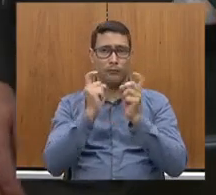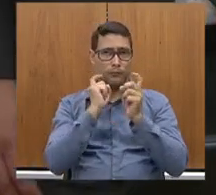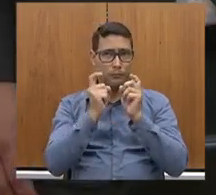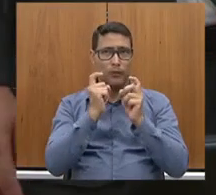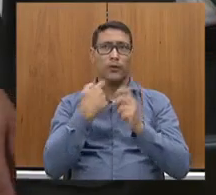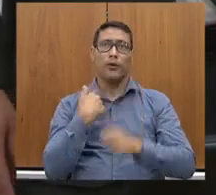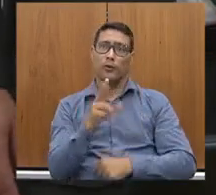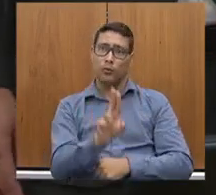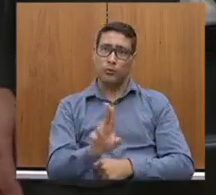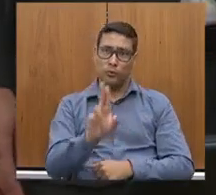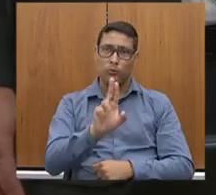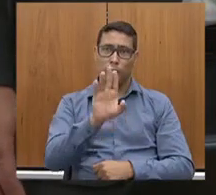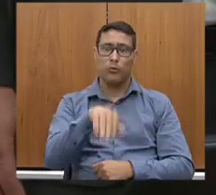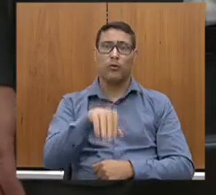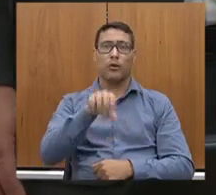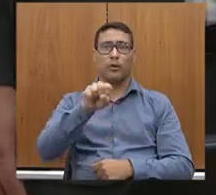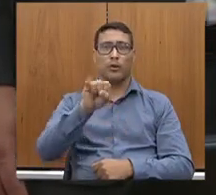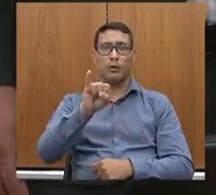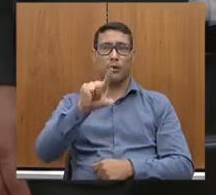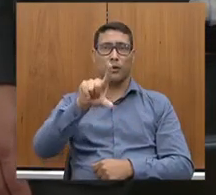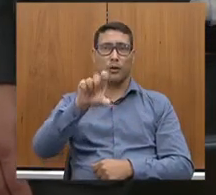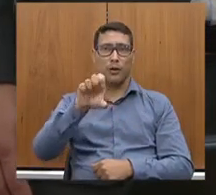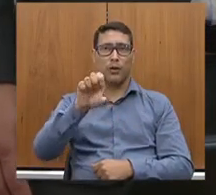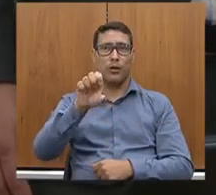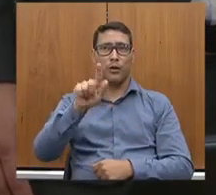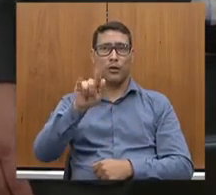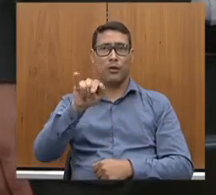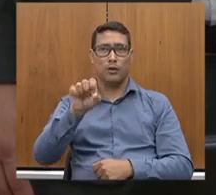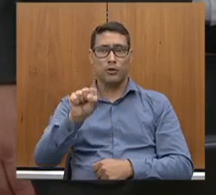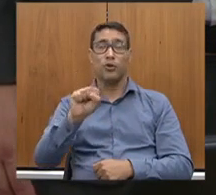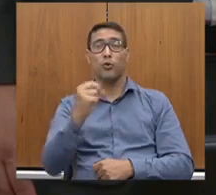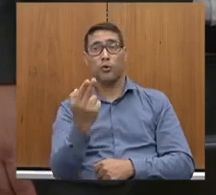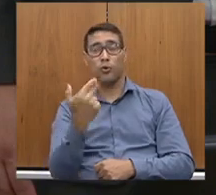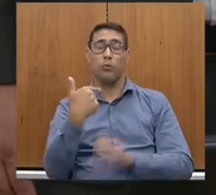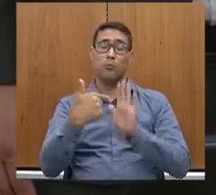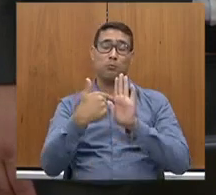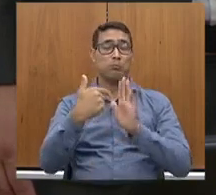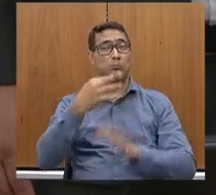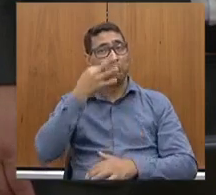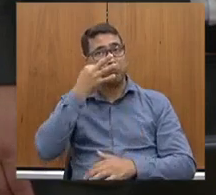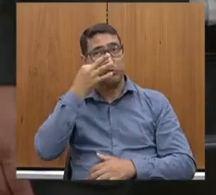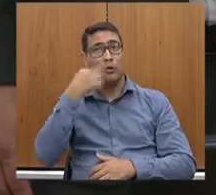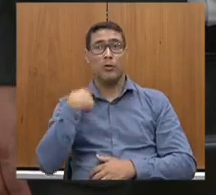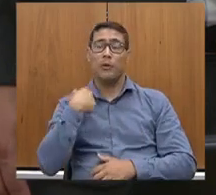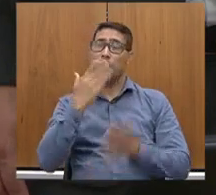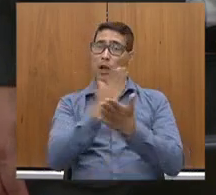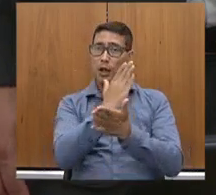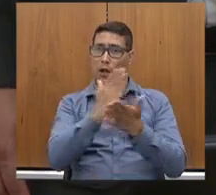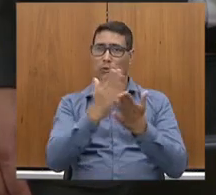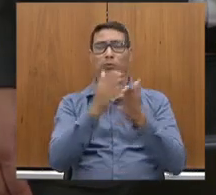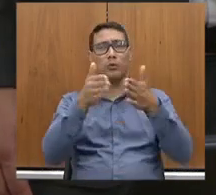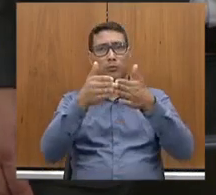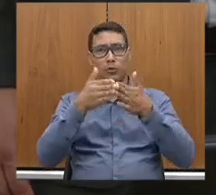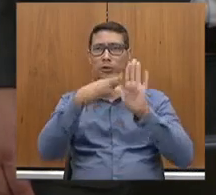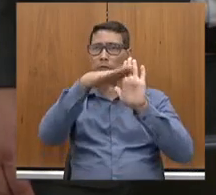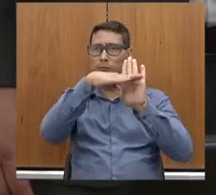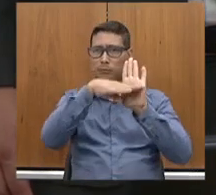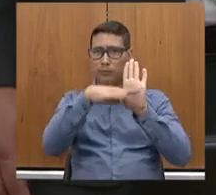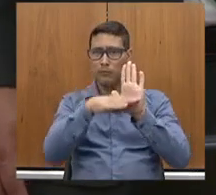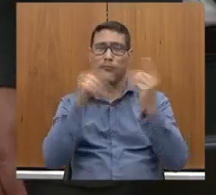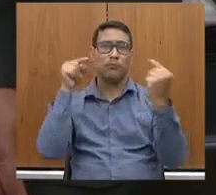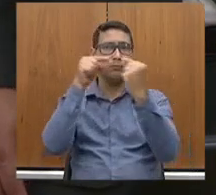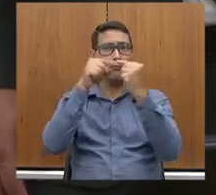através da plataforma, se leges ou pessoalmente, requerimentos contendo recomendações referentes ao tema